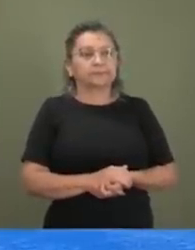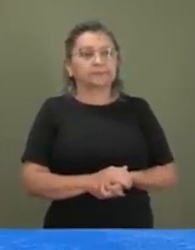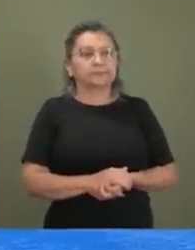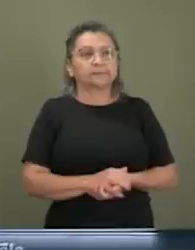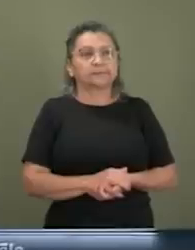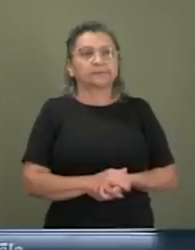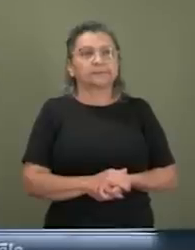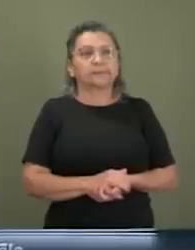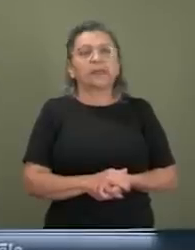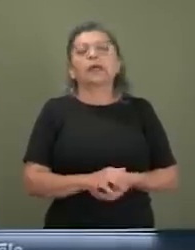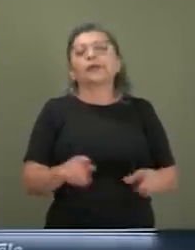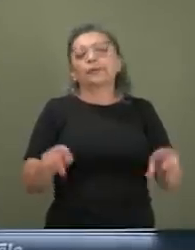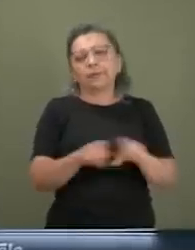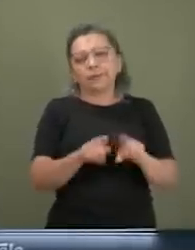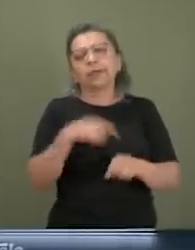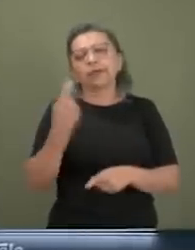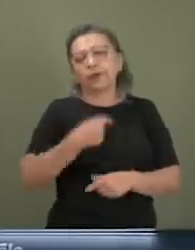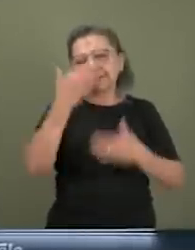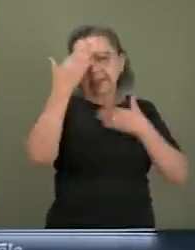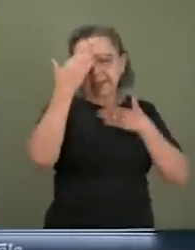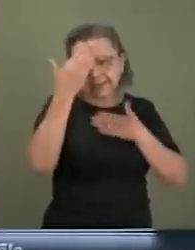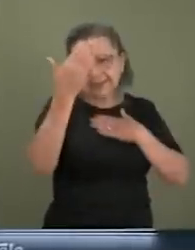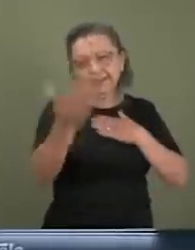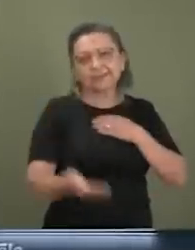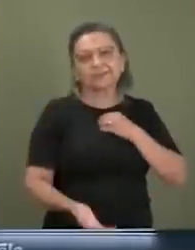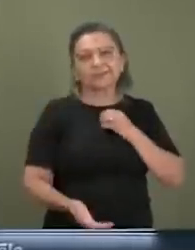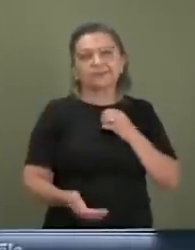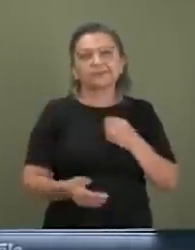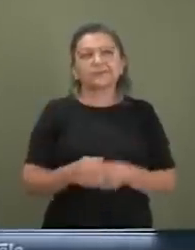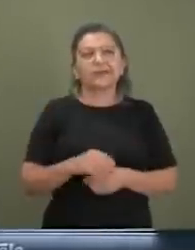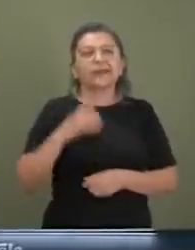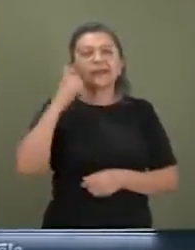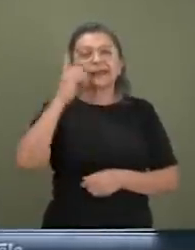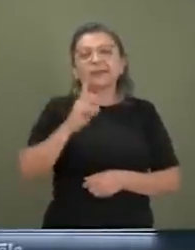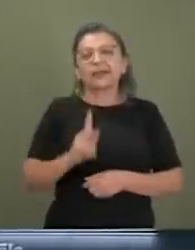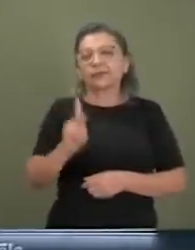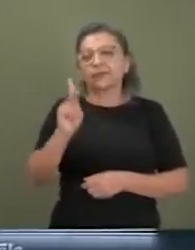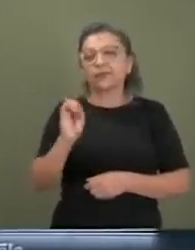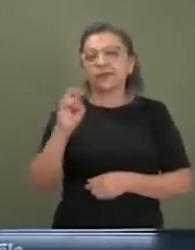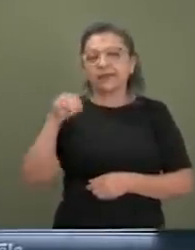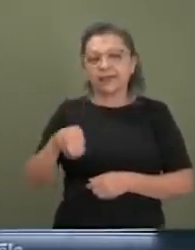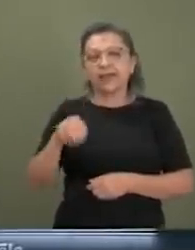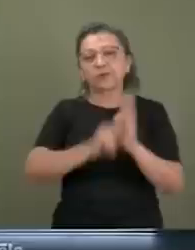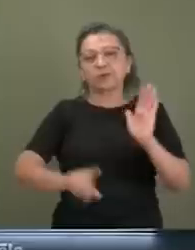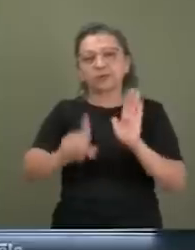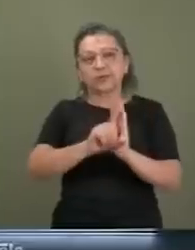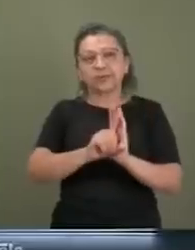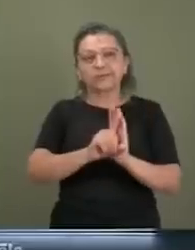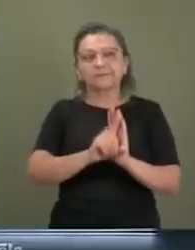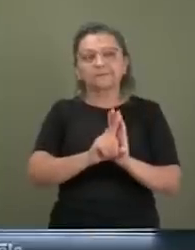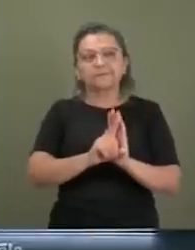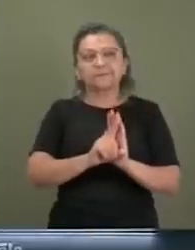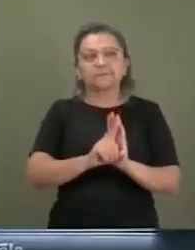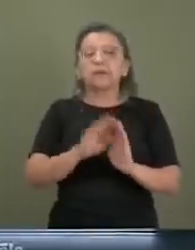Nós é que agradecemos a Vossa Excelência Kim Katagiri que é o autor do projeto de lei e